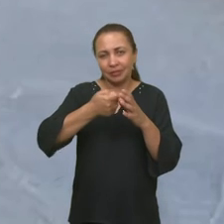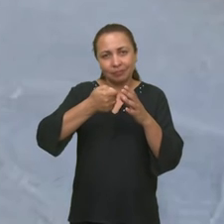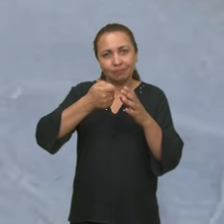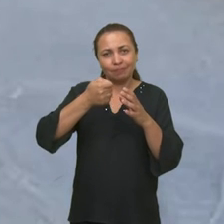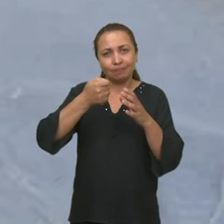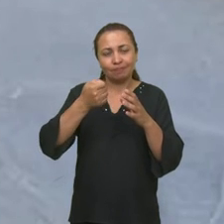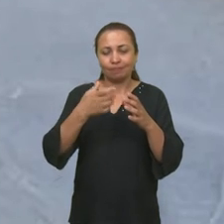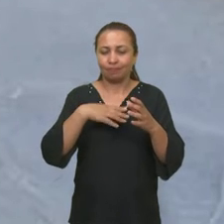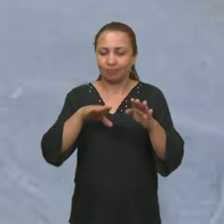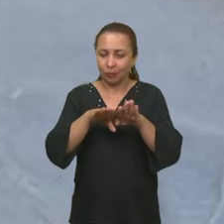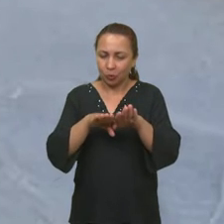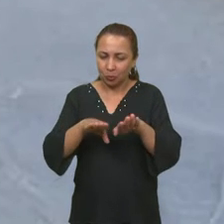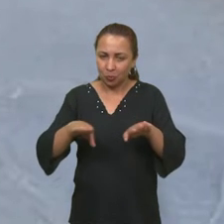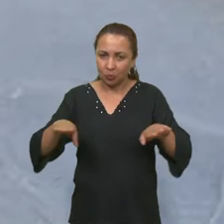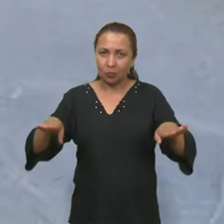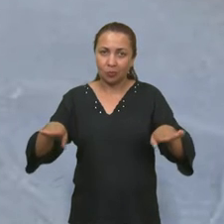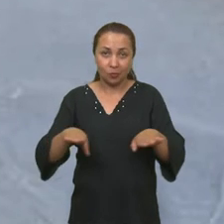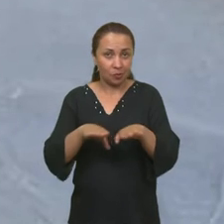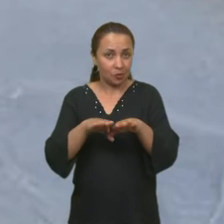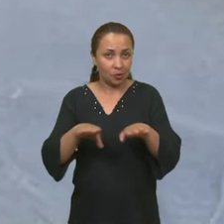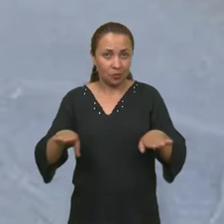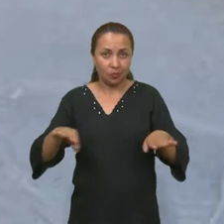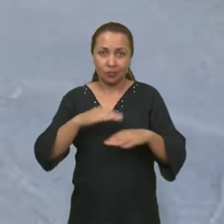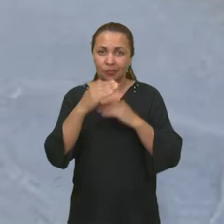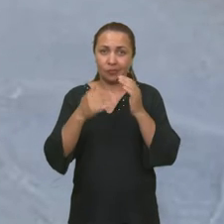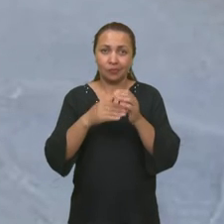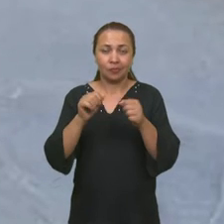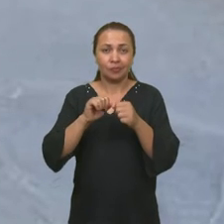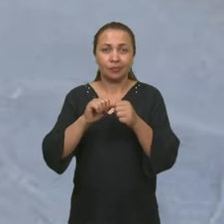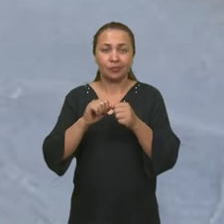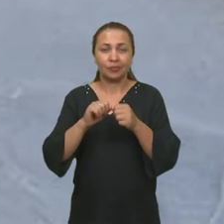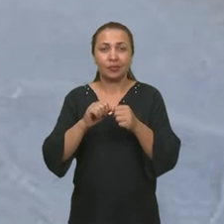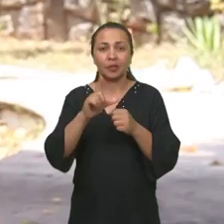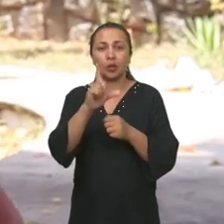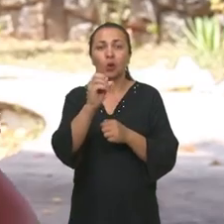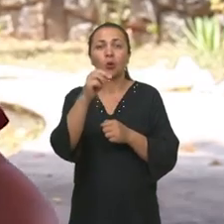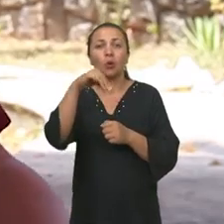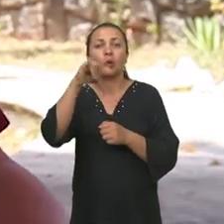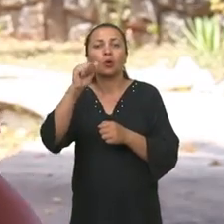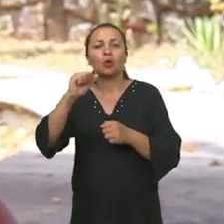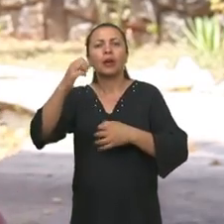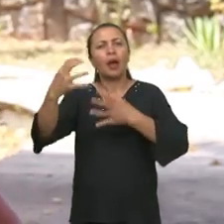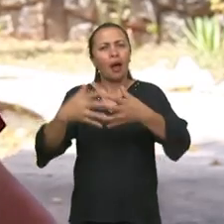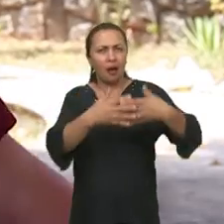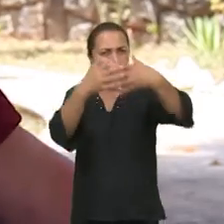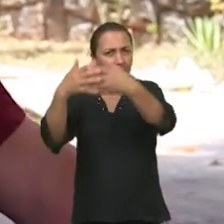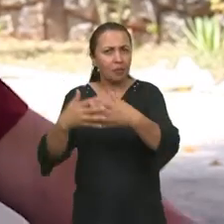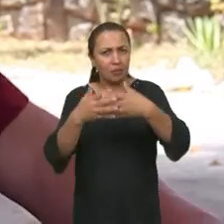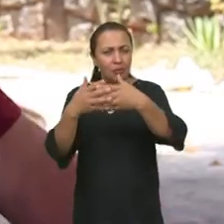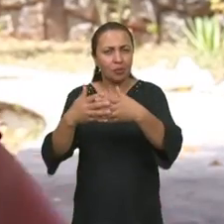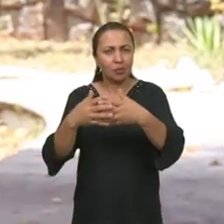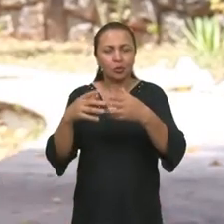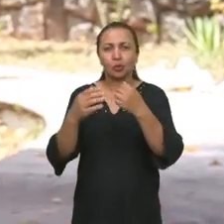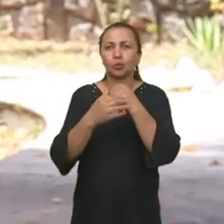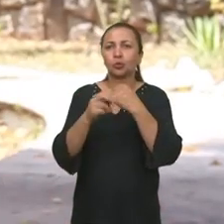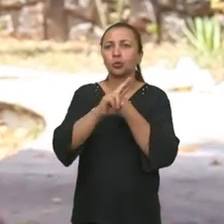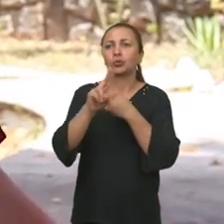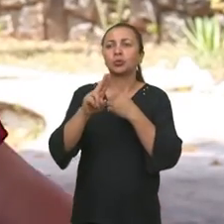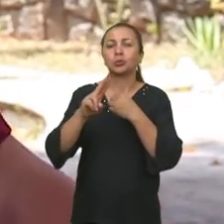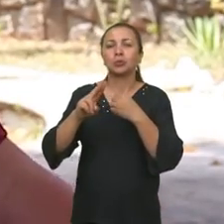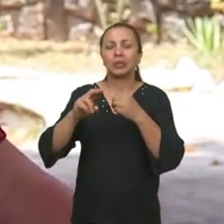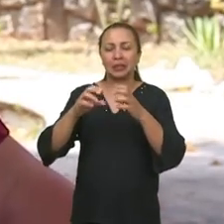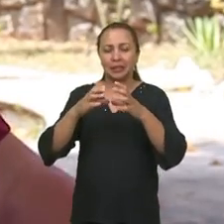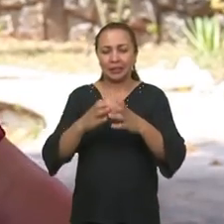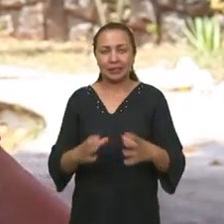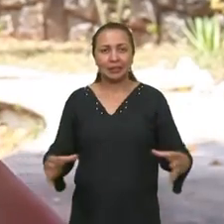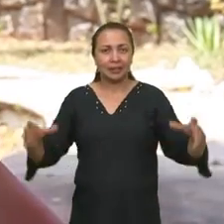Coloca a bandeja toda de... a bandeja feita de lona de caminhão, bandejão, que a gente chama o tanque raso, que